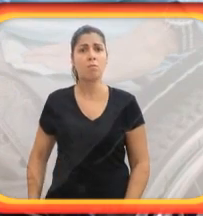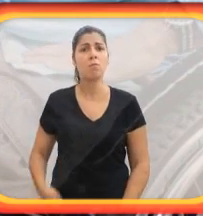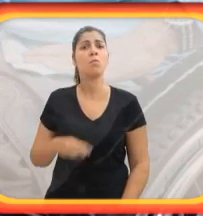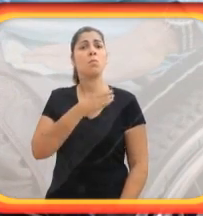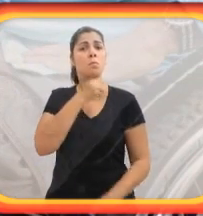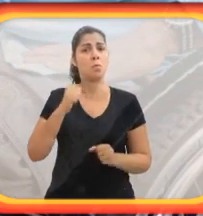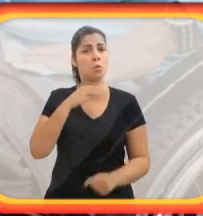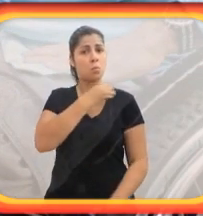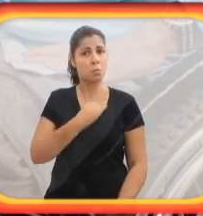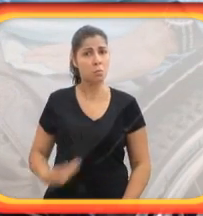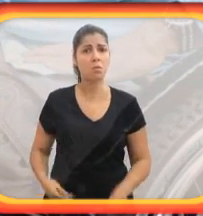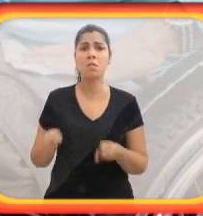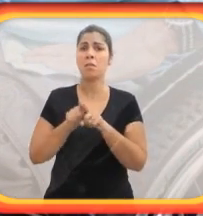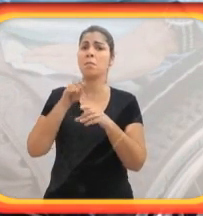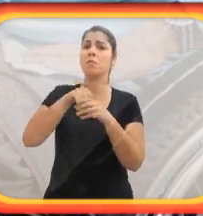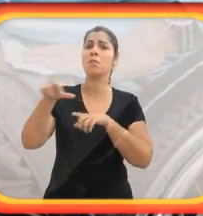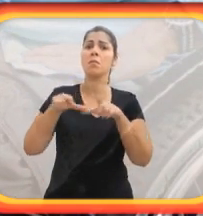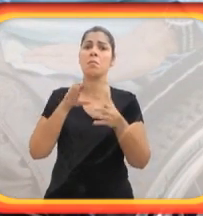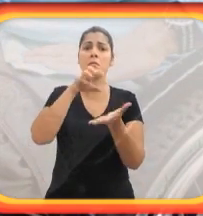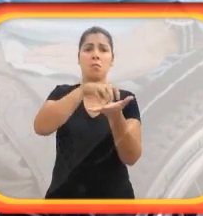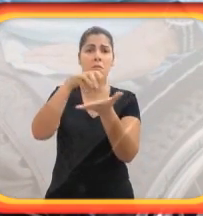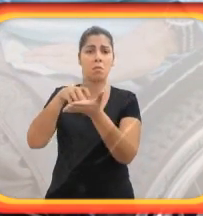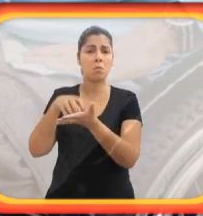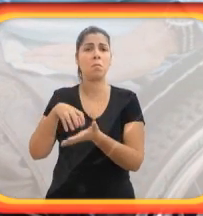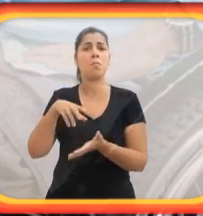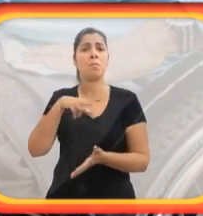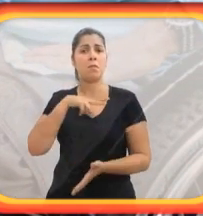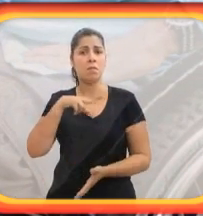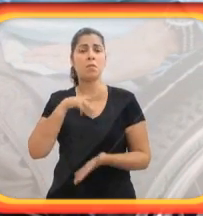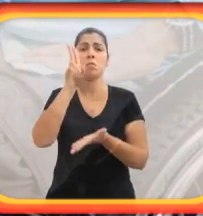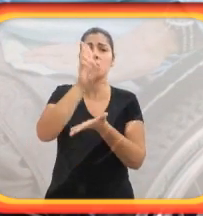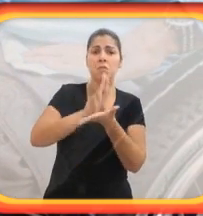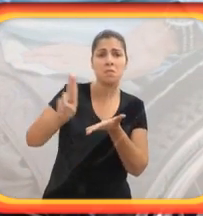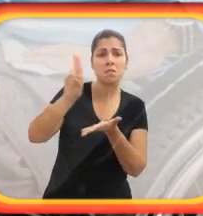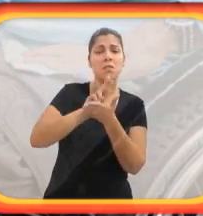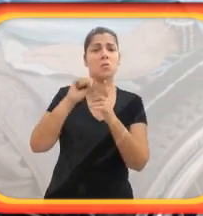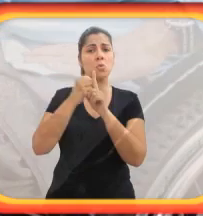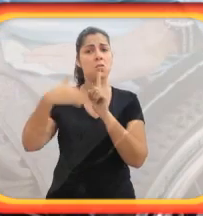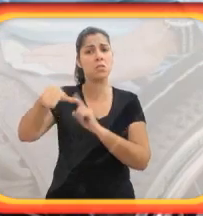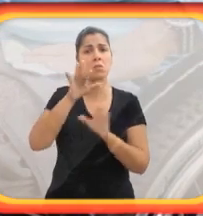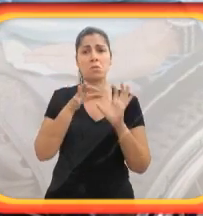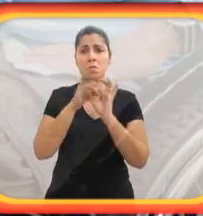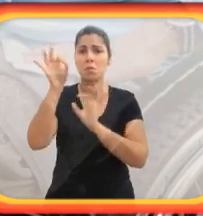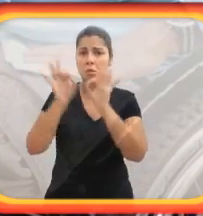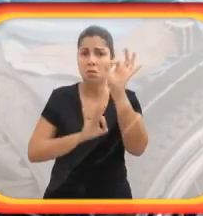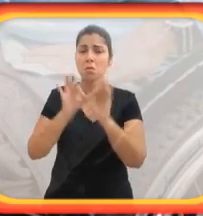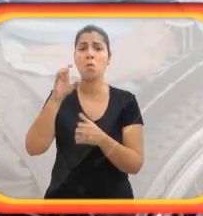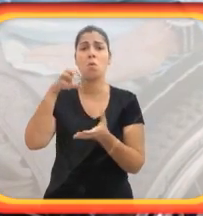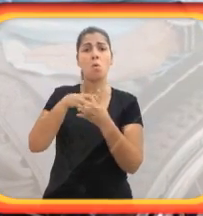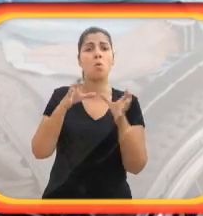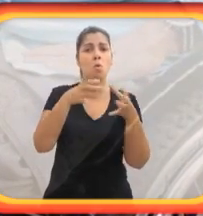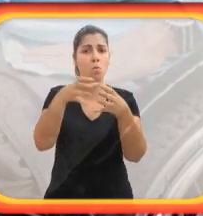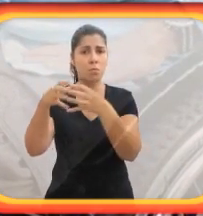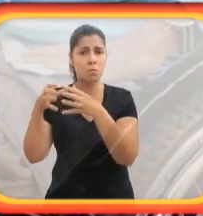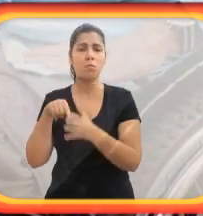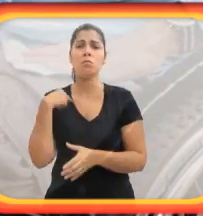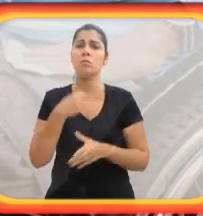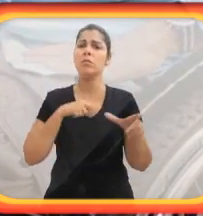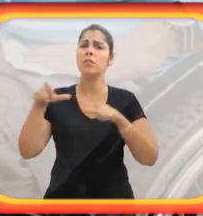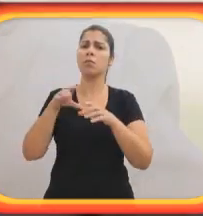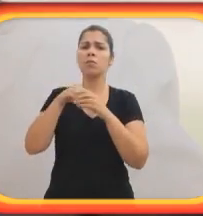junto ao governo federal, estadual, municipal, o poder público, e também trabalha com o setor privado, universidade, sociedade civil